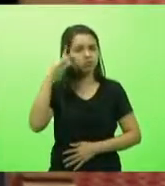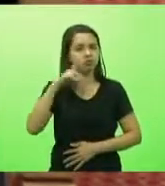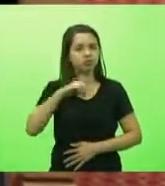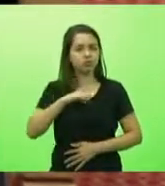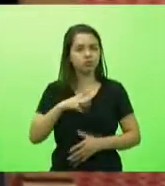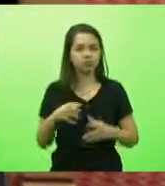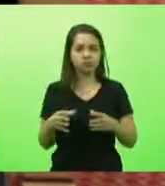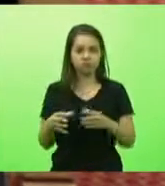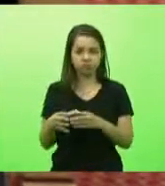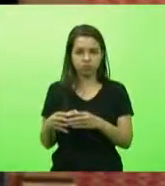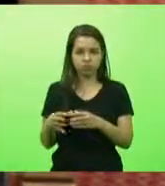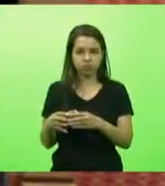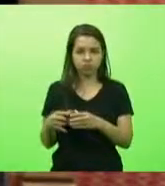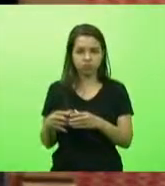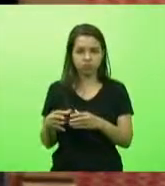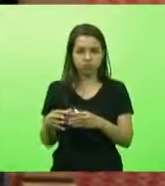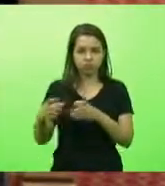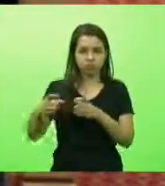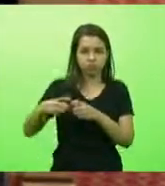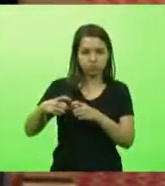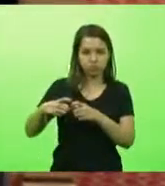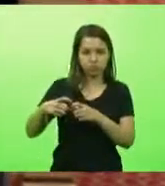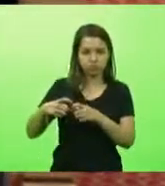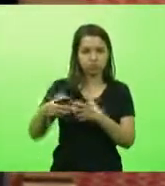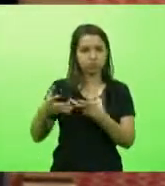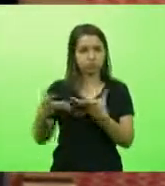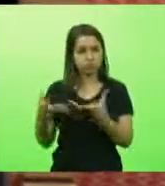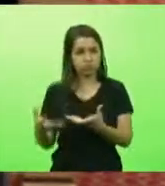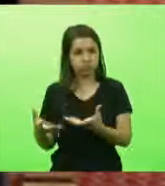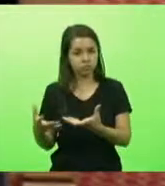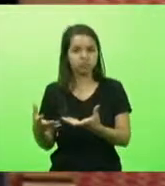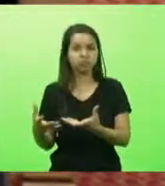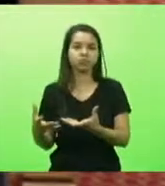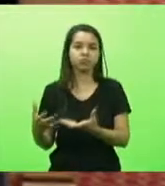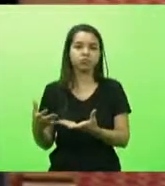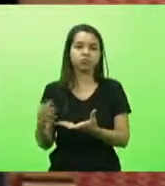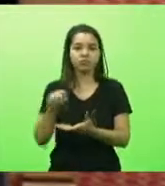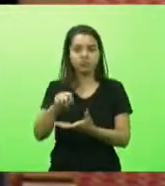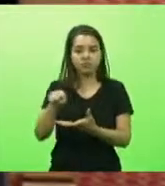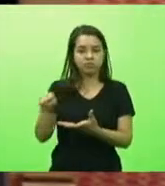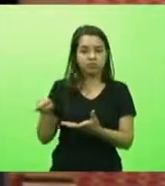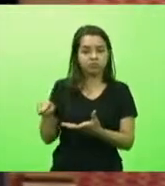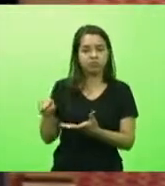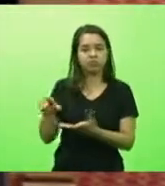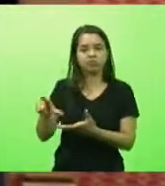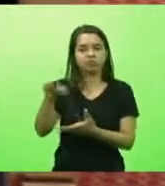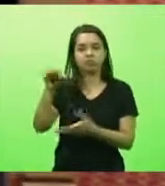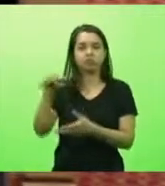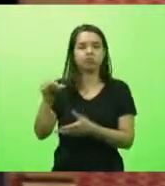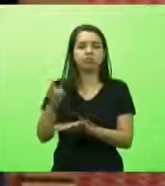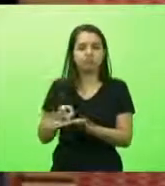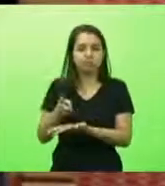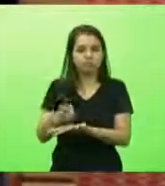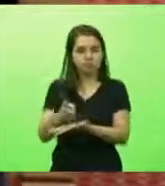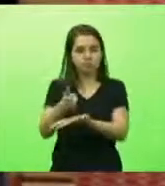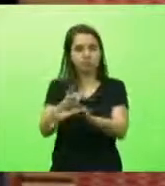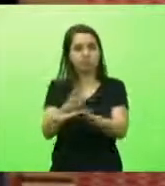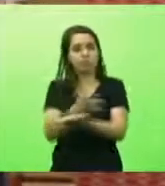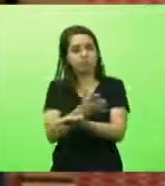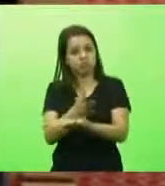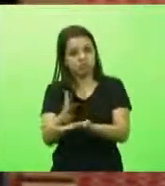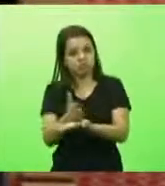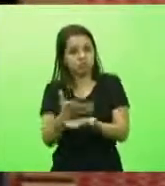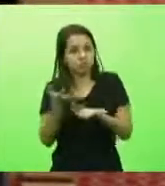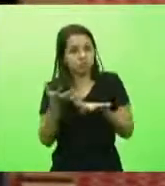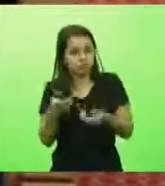colegiado de médicos, quer que seja um deles para continuar, alguns porque querem continuar a